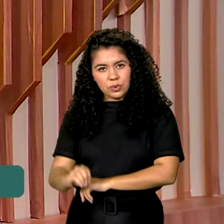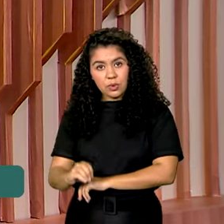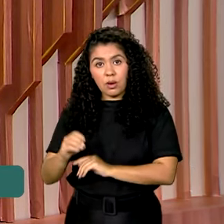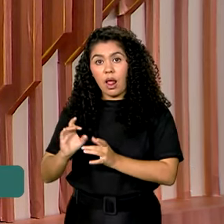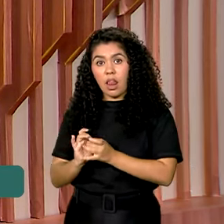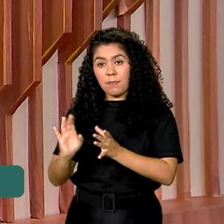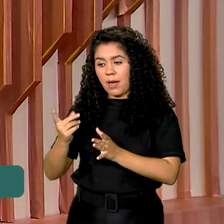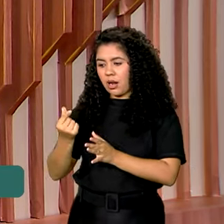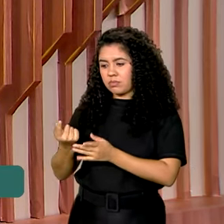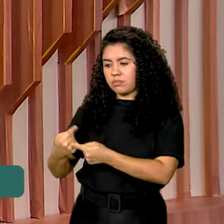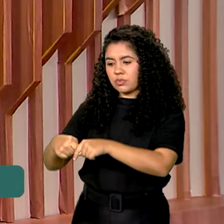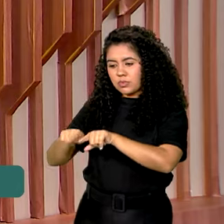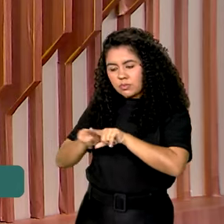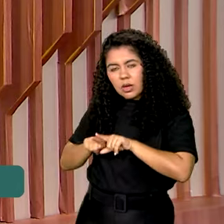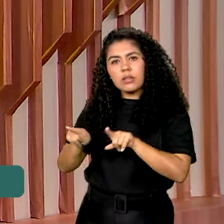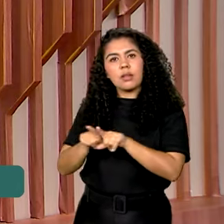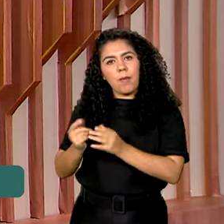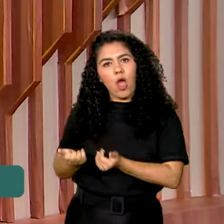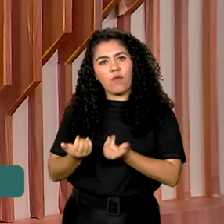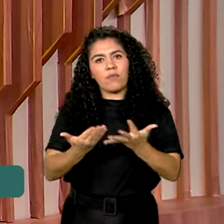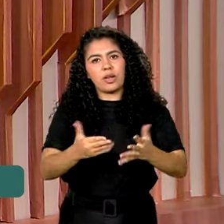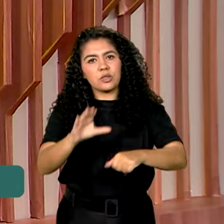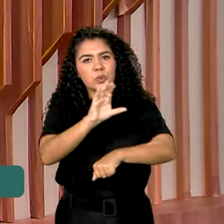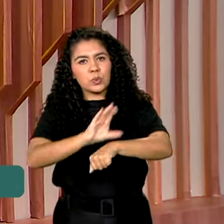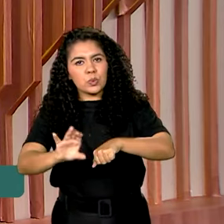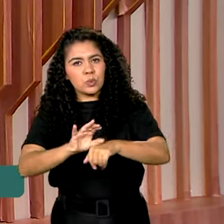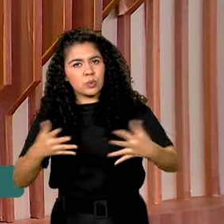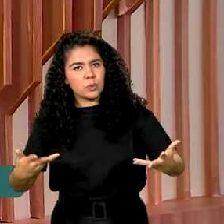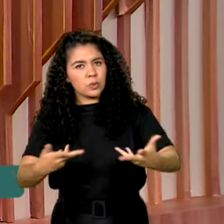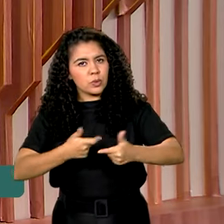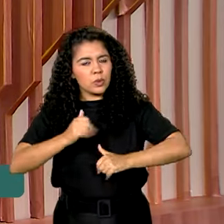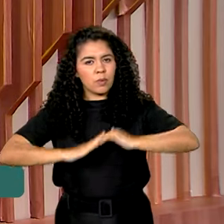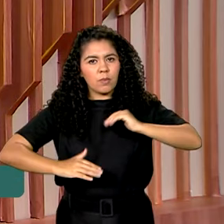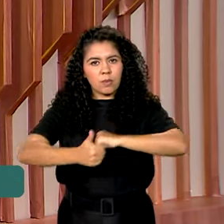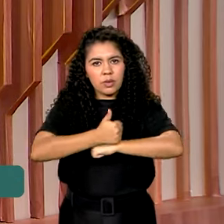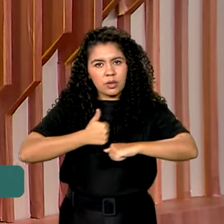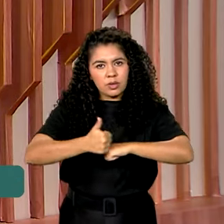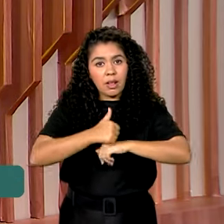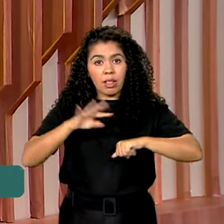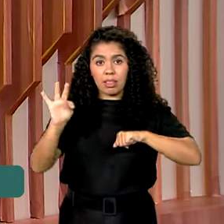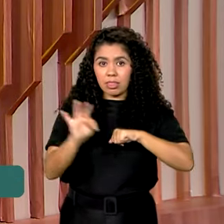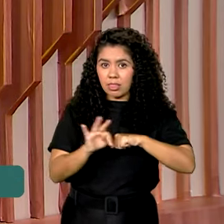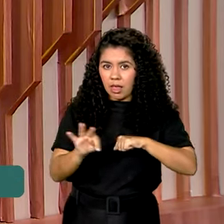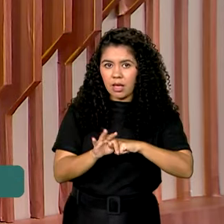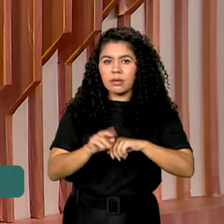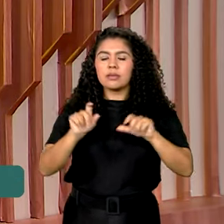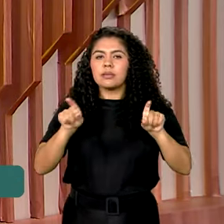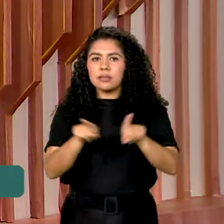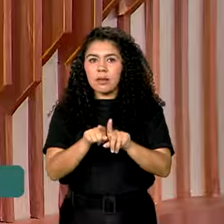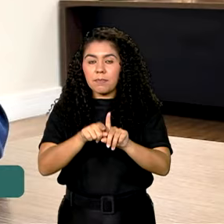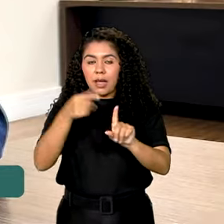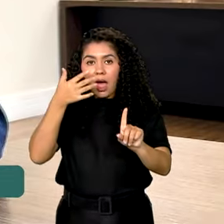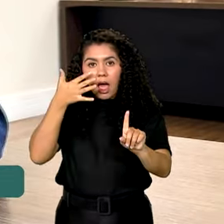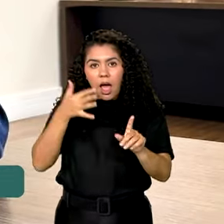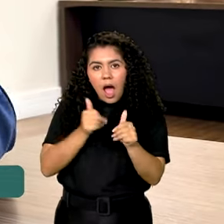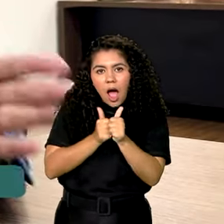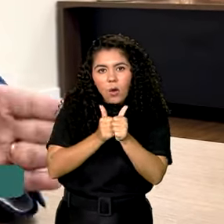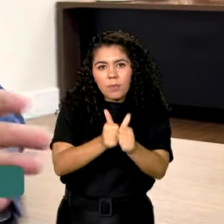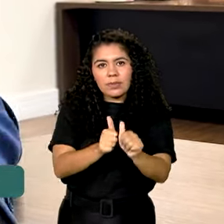ele oferece cursos de qualificação profissional, orientação técnica, personalizada e acompanhamento especializado.